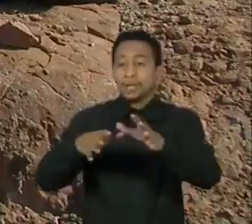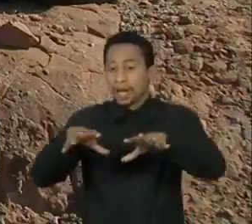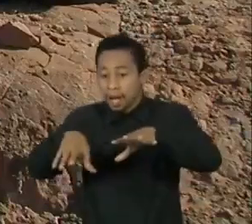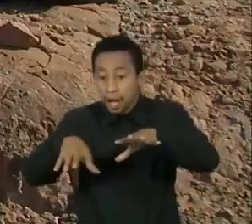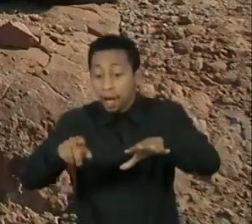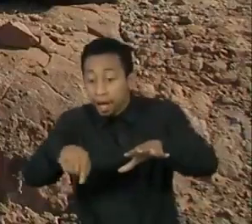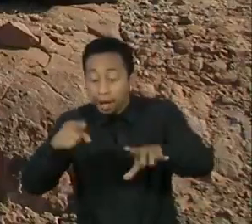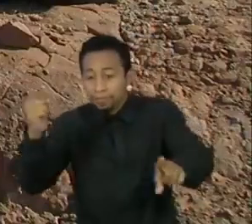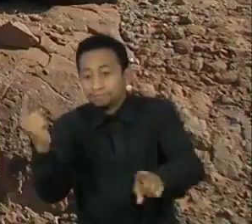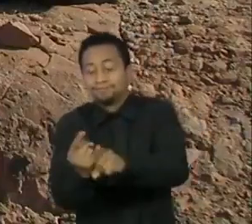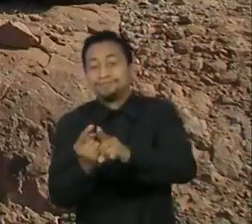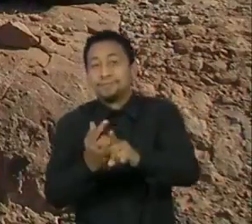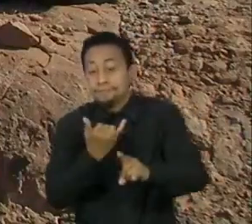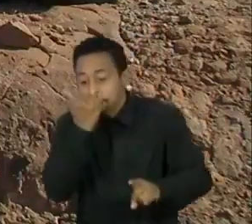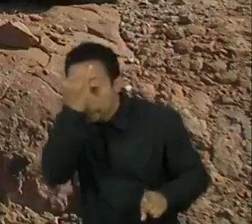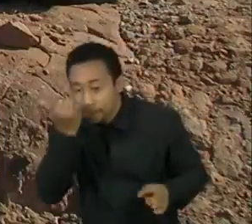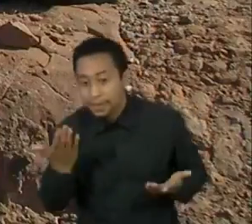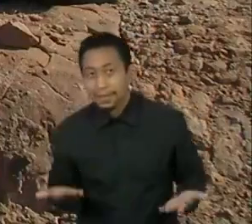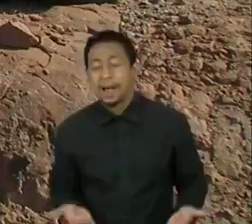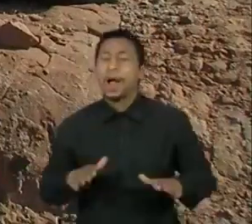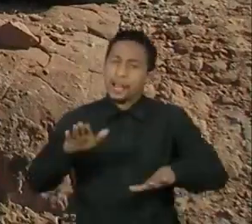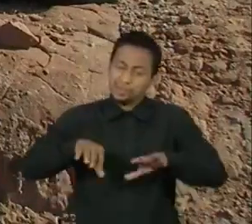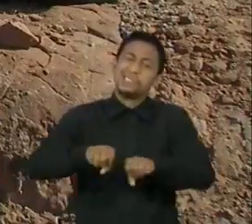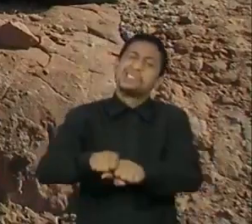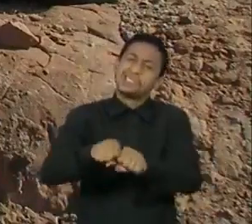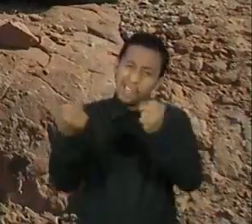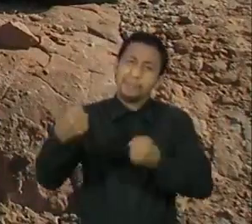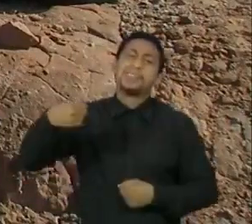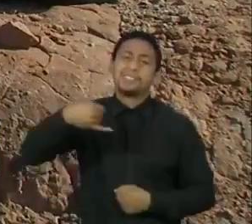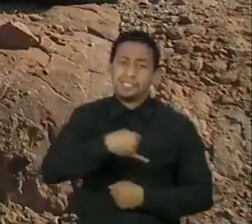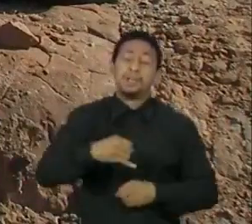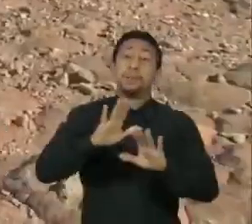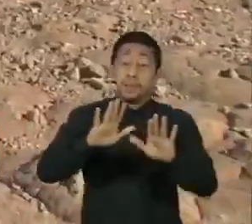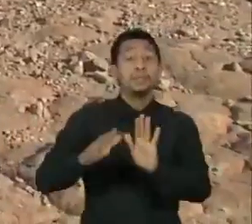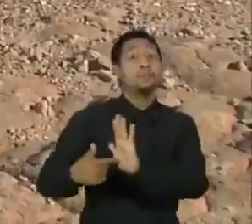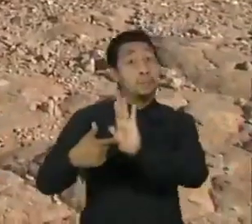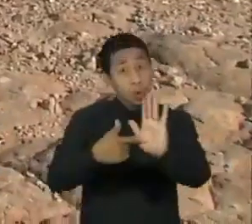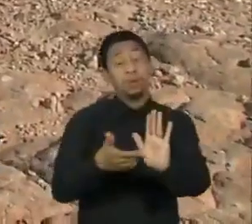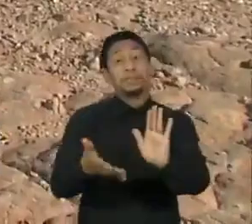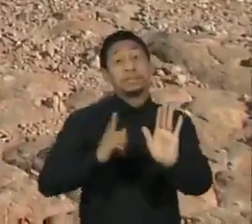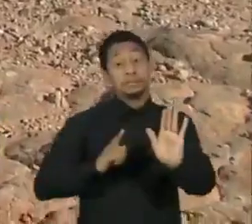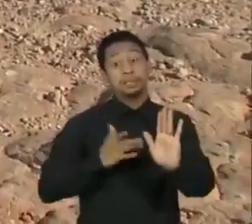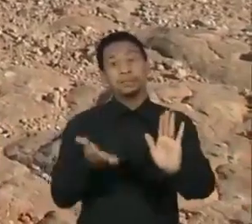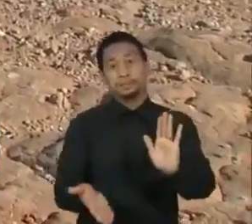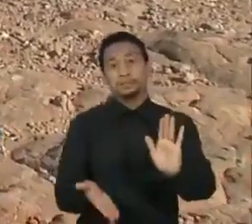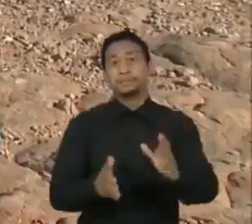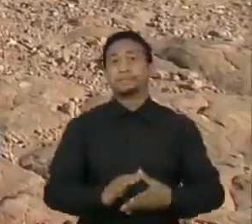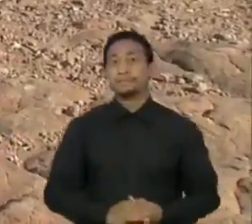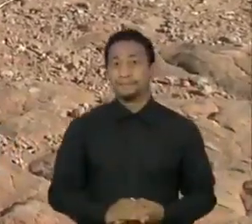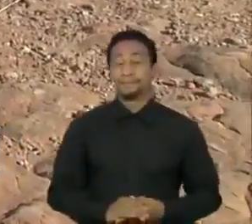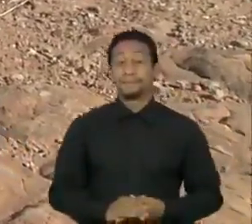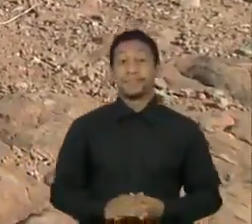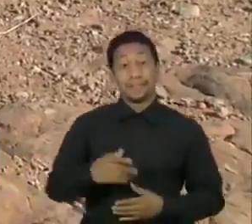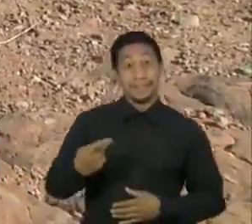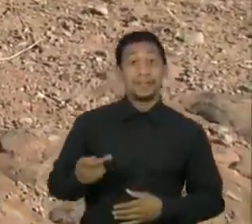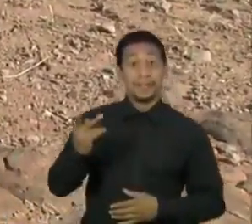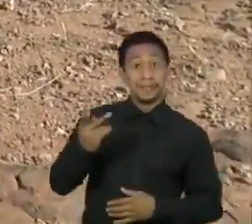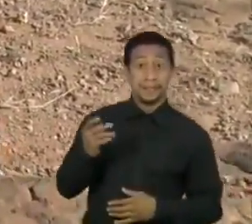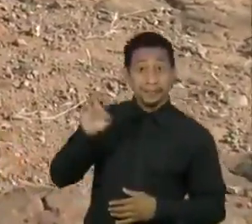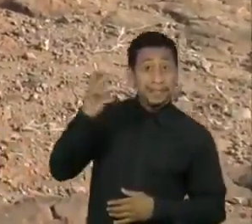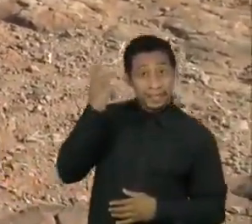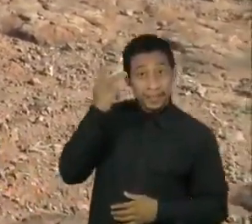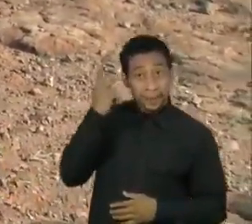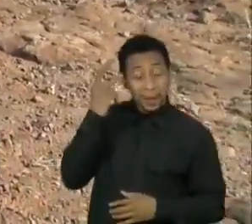sim, mas sem querer também a obra revela a presença de fóssil. Os dinossauros de São Paulo são tema de um